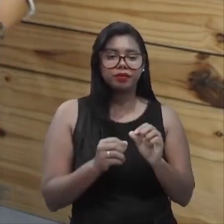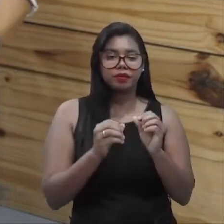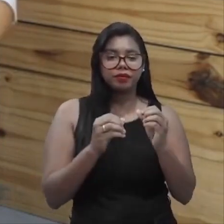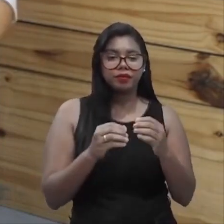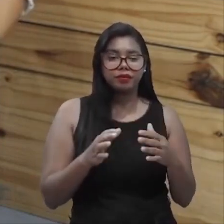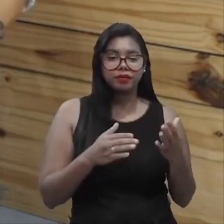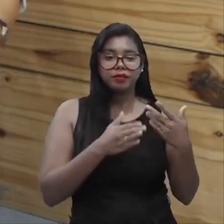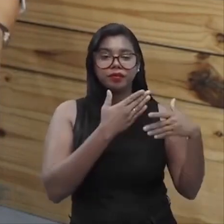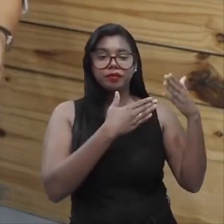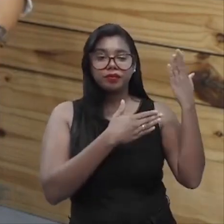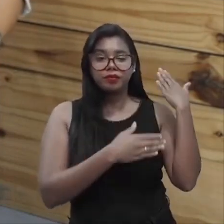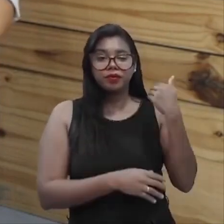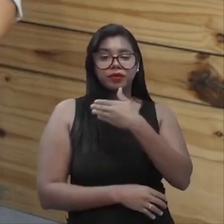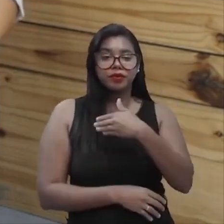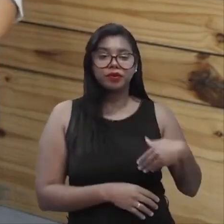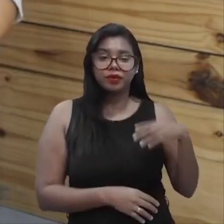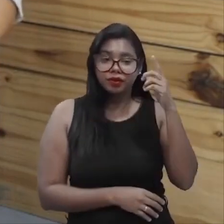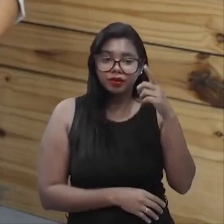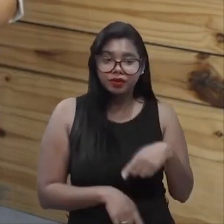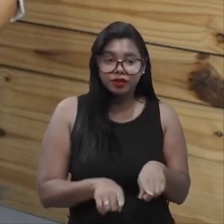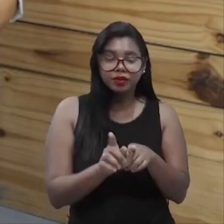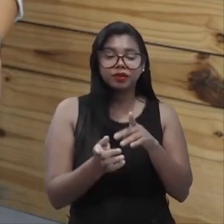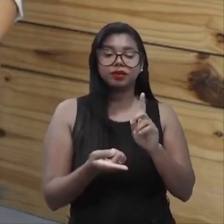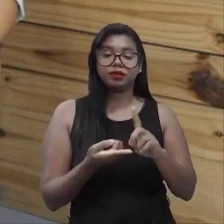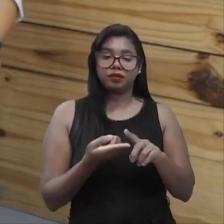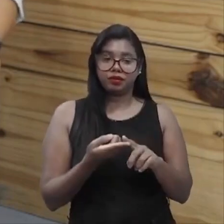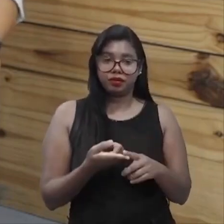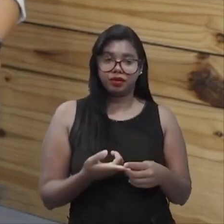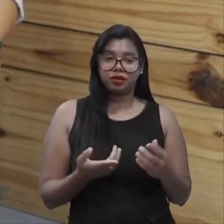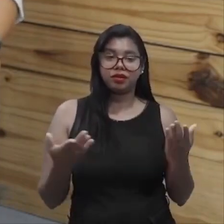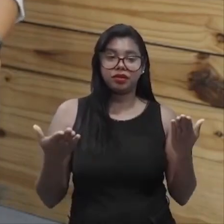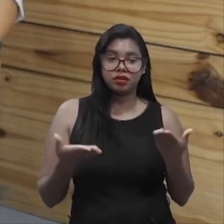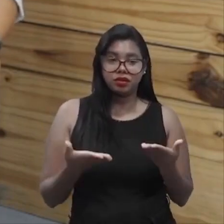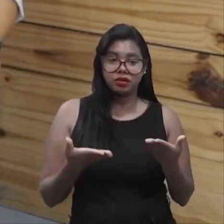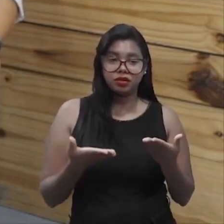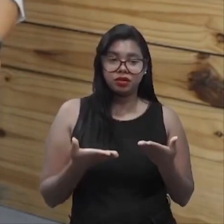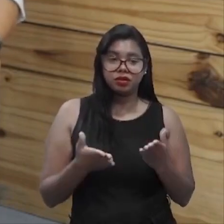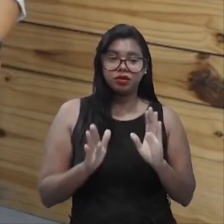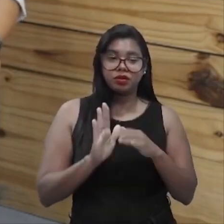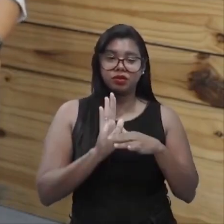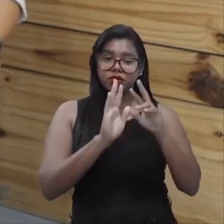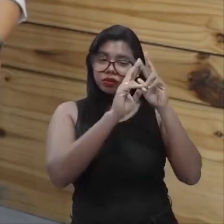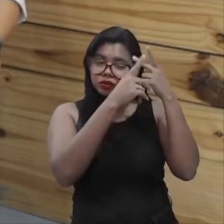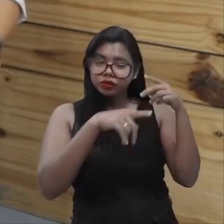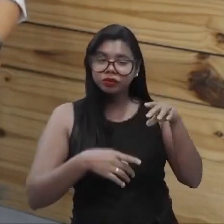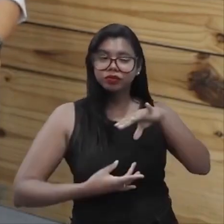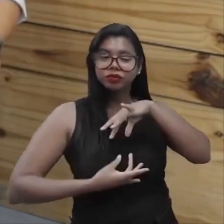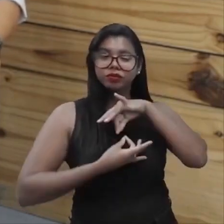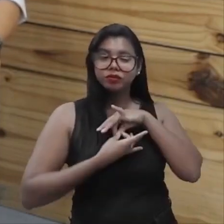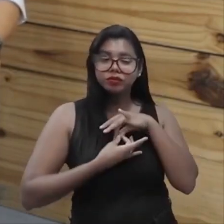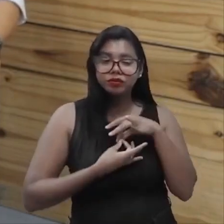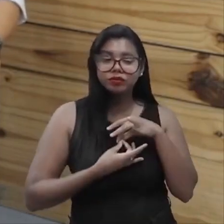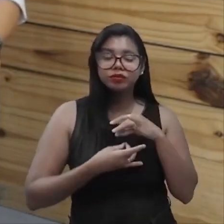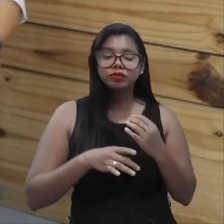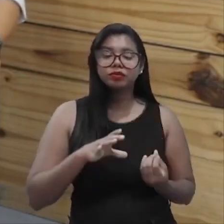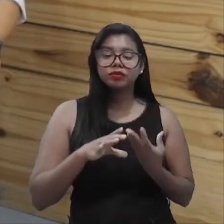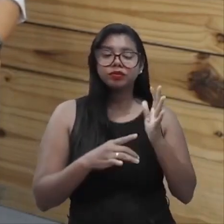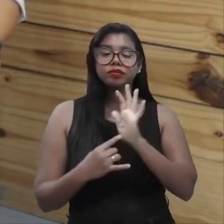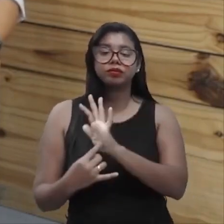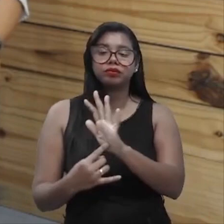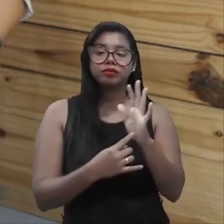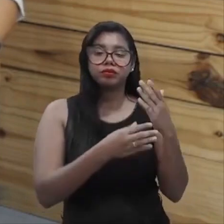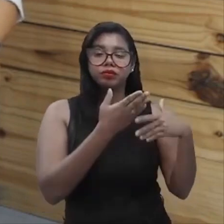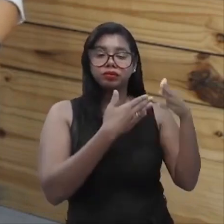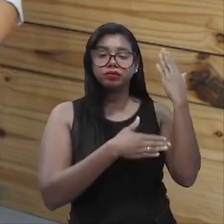chamava no passado de governança. Então hoje a concepção do SG é essa extrapolação do